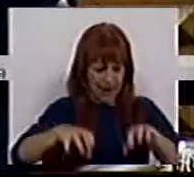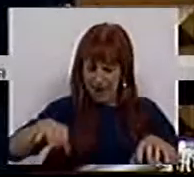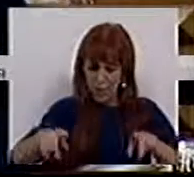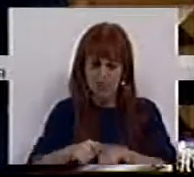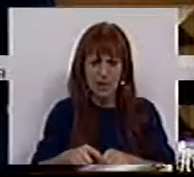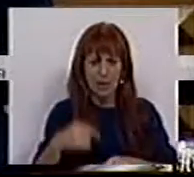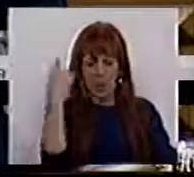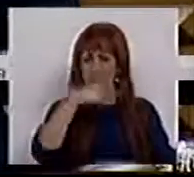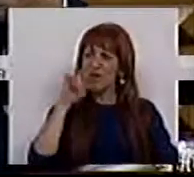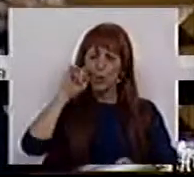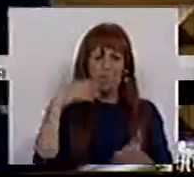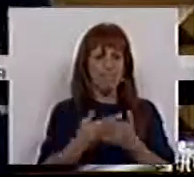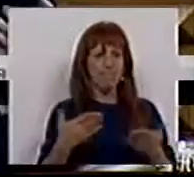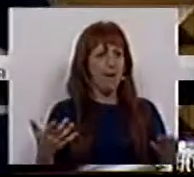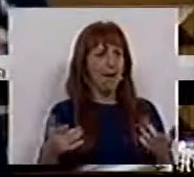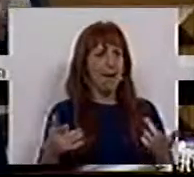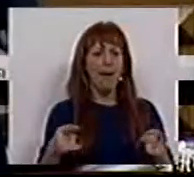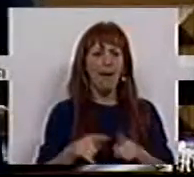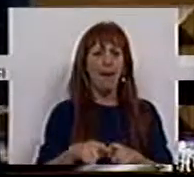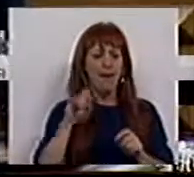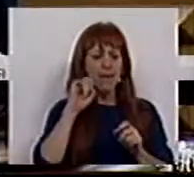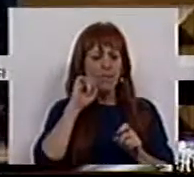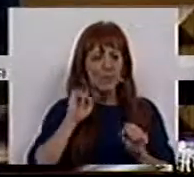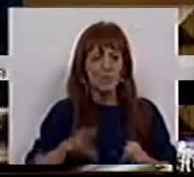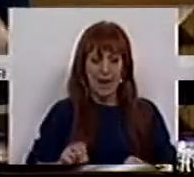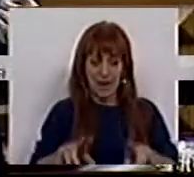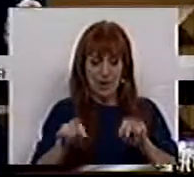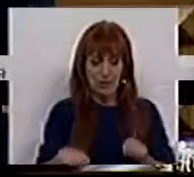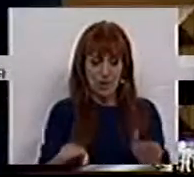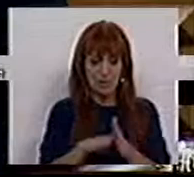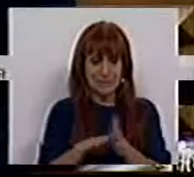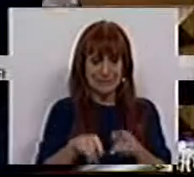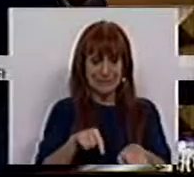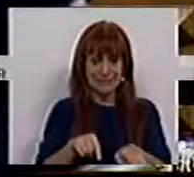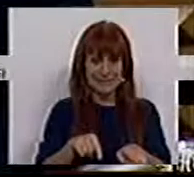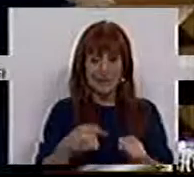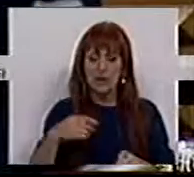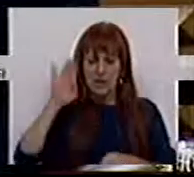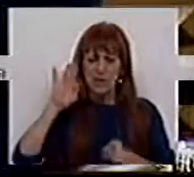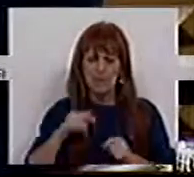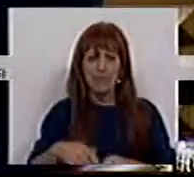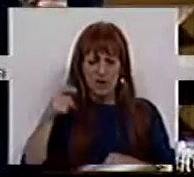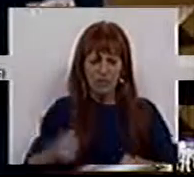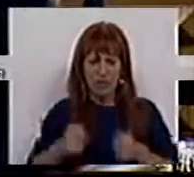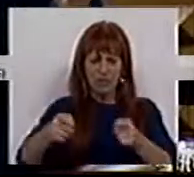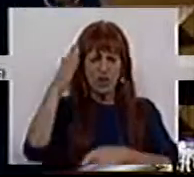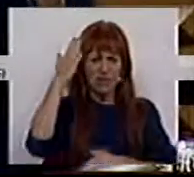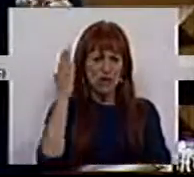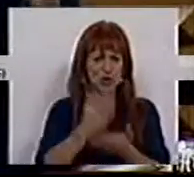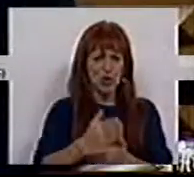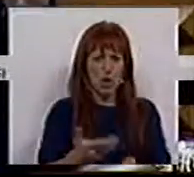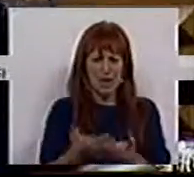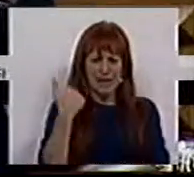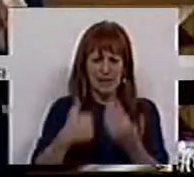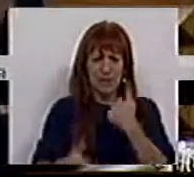imagem de segurança e garantir o desastornamento do canal do Porto. Sabemos também que o investimento previsto é de apenas